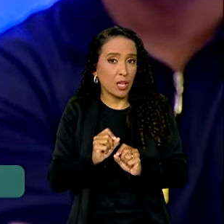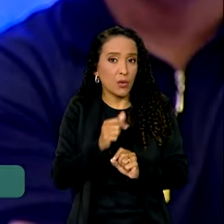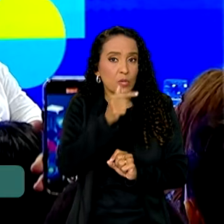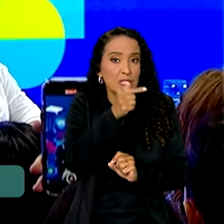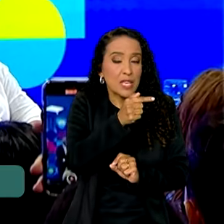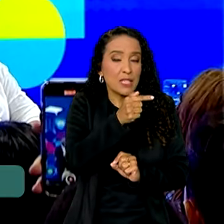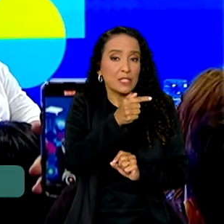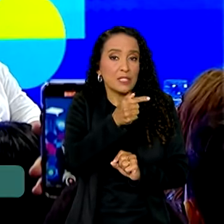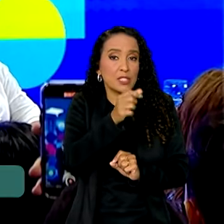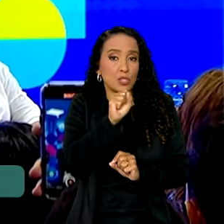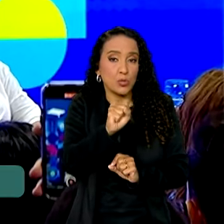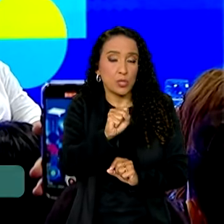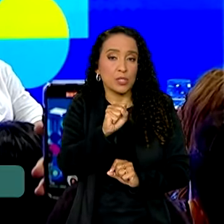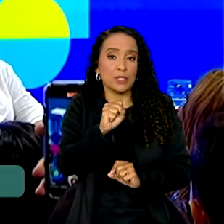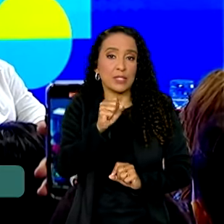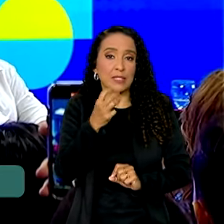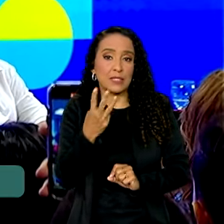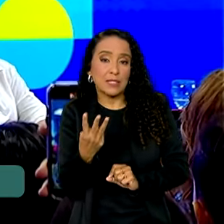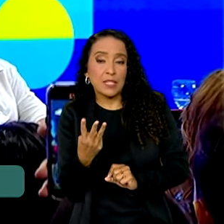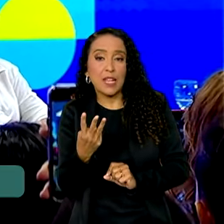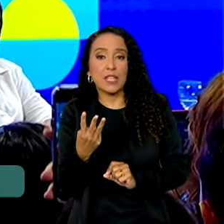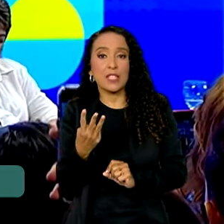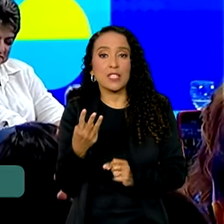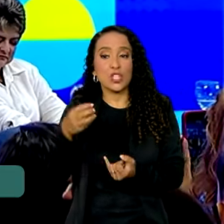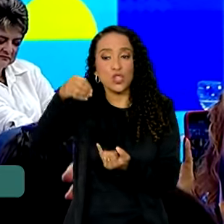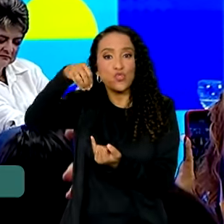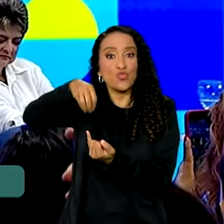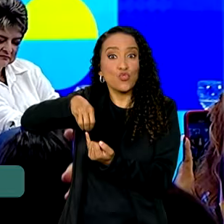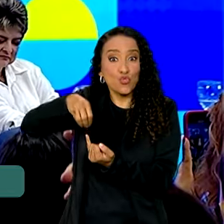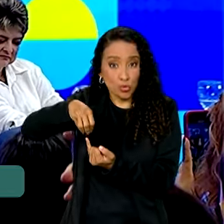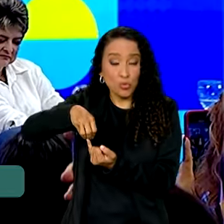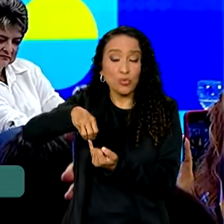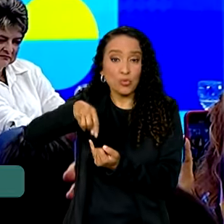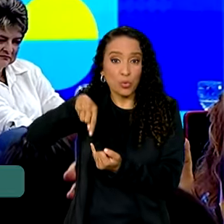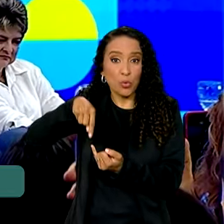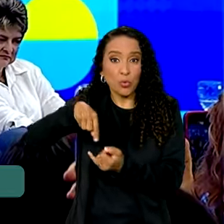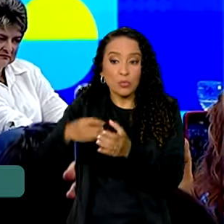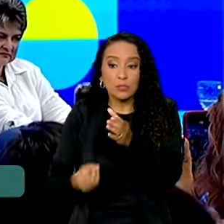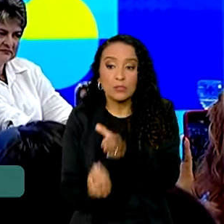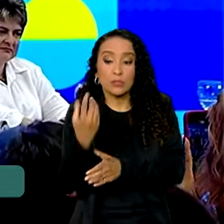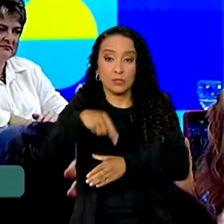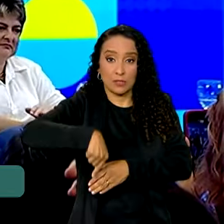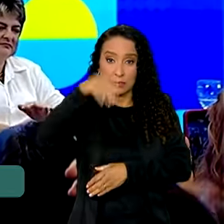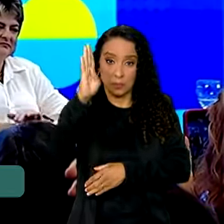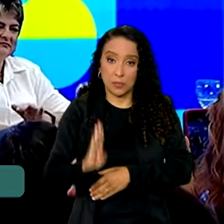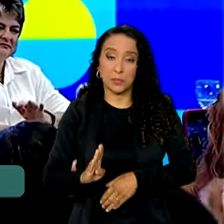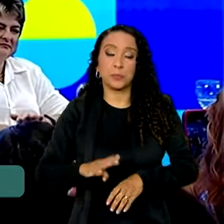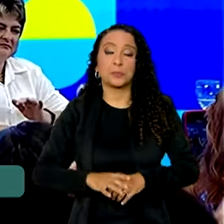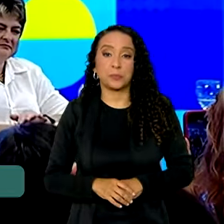783 institutos federais criados nesse país.